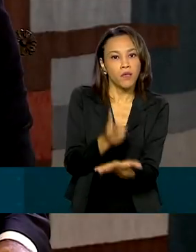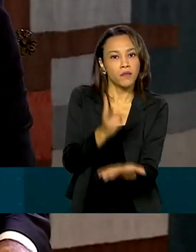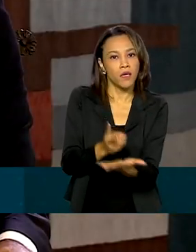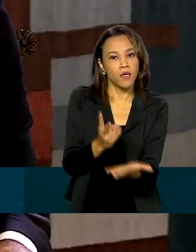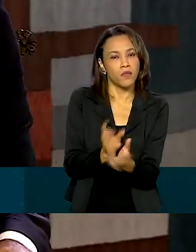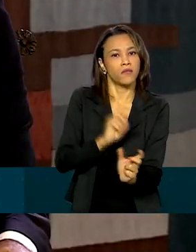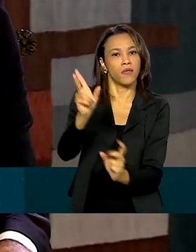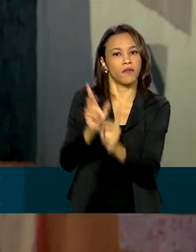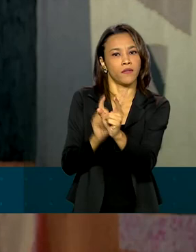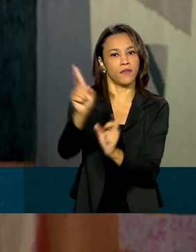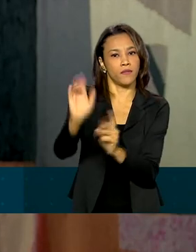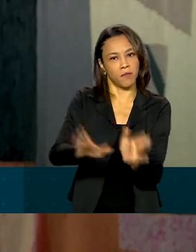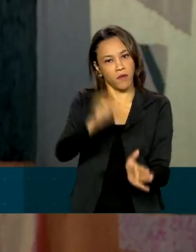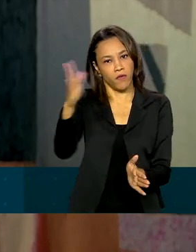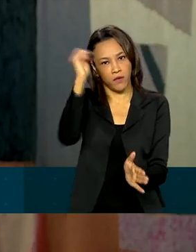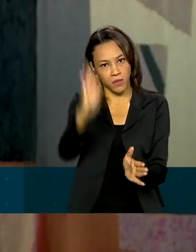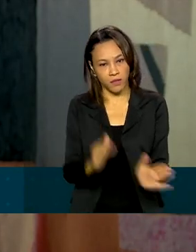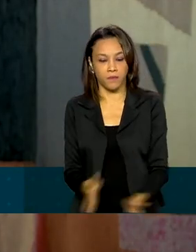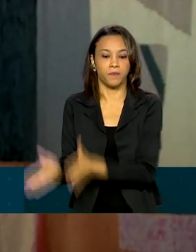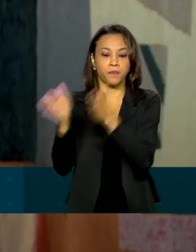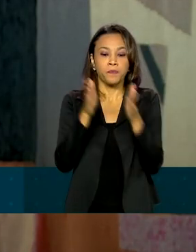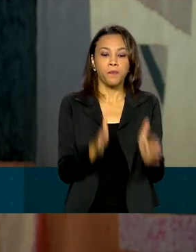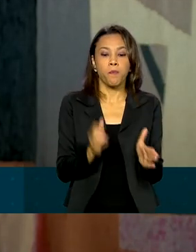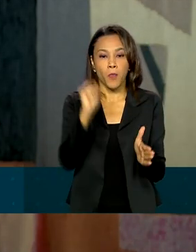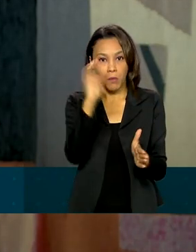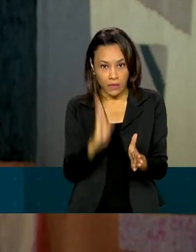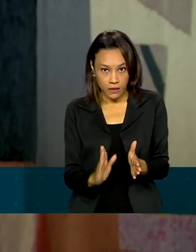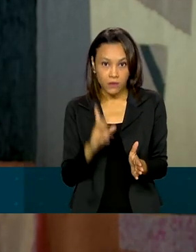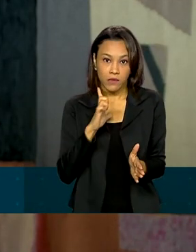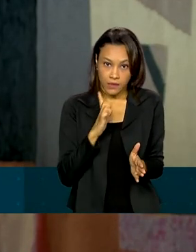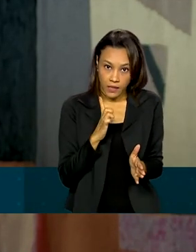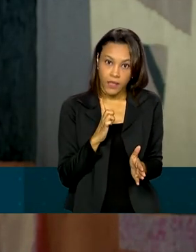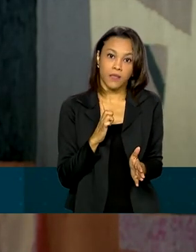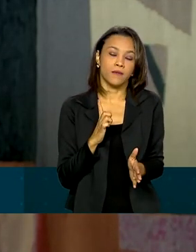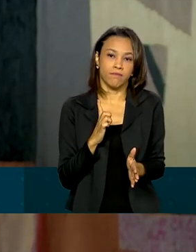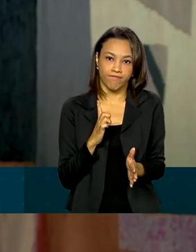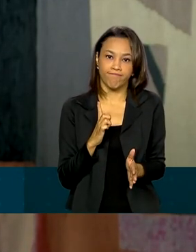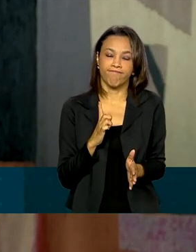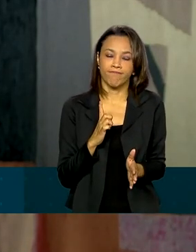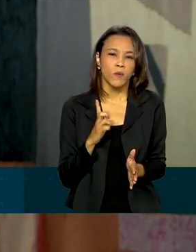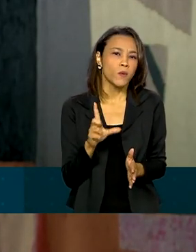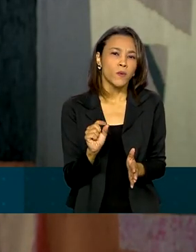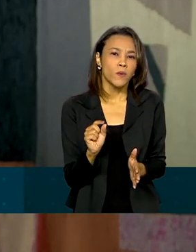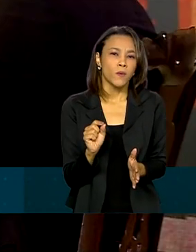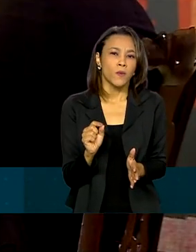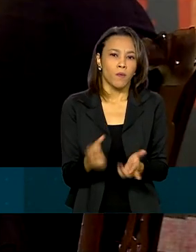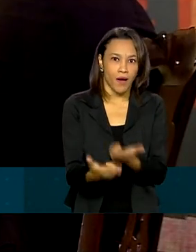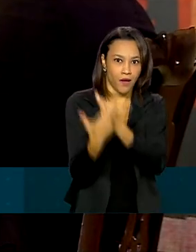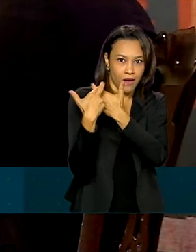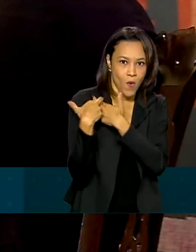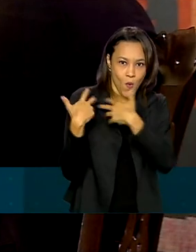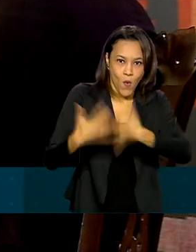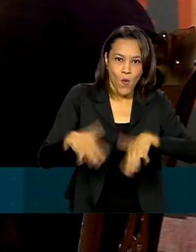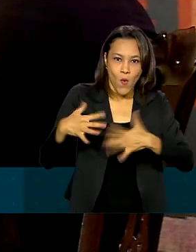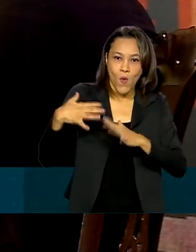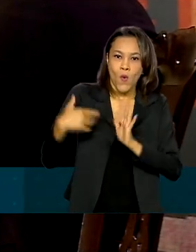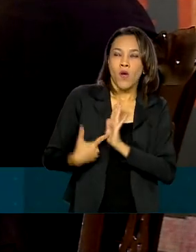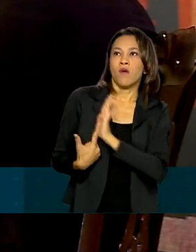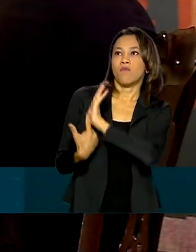agrícolas. E o Brasil tem um peso e quer ter cada vez mais um peso no cenário internacional, então,